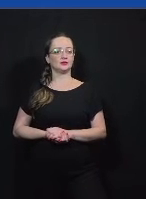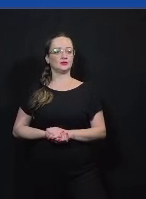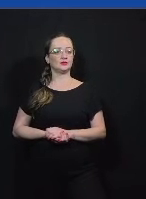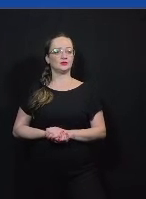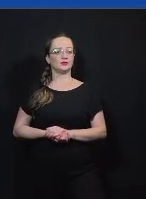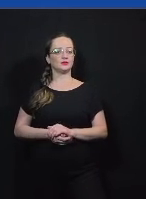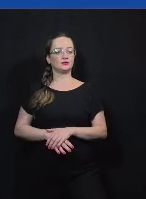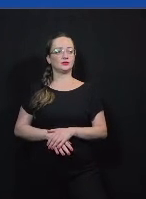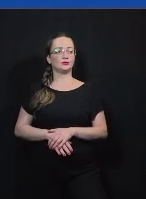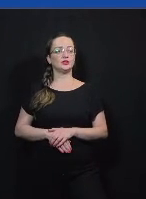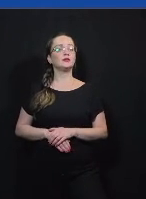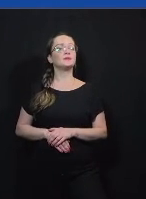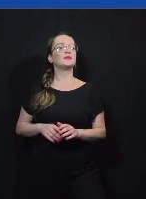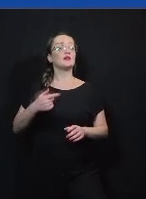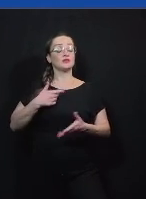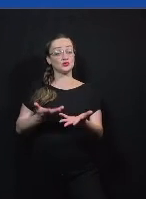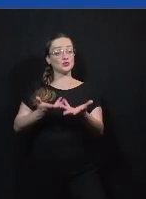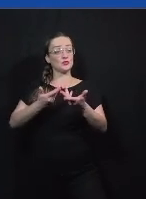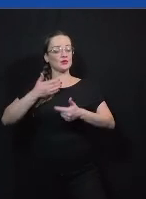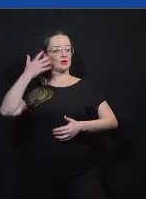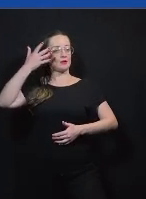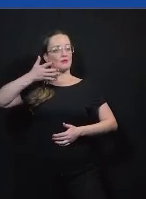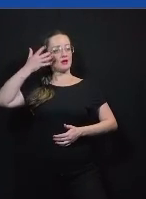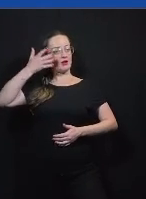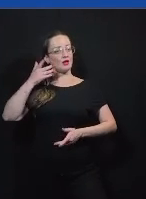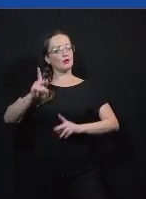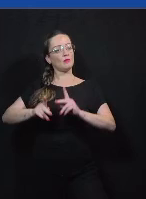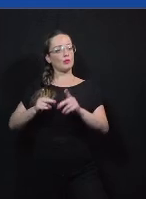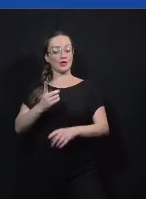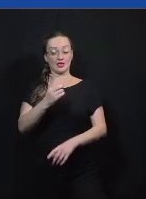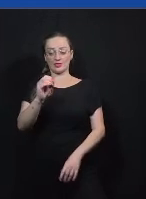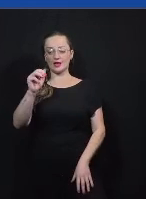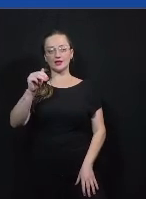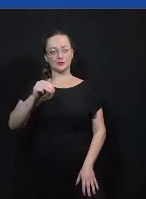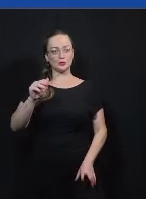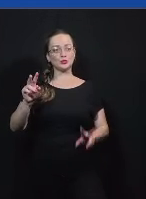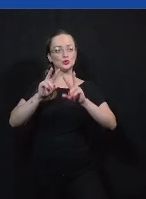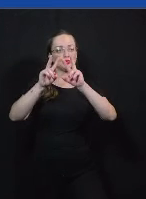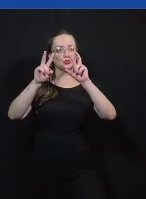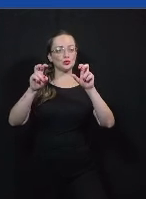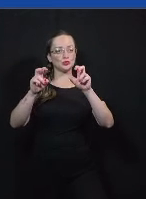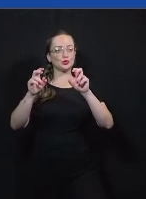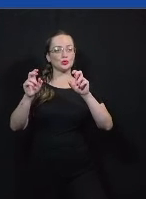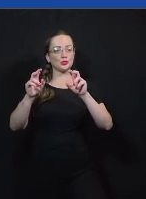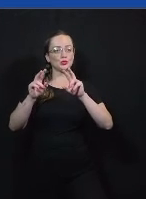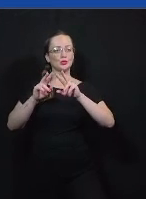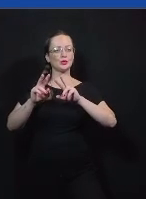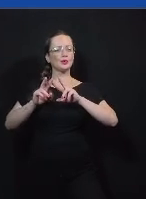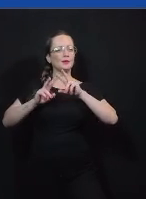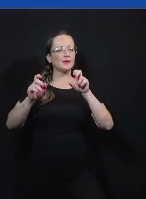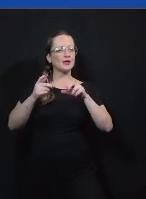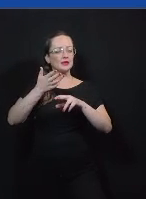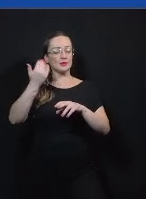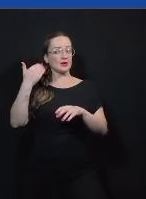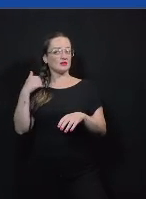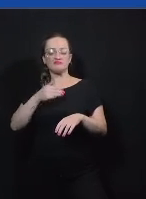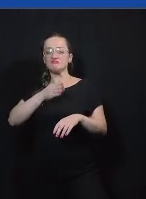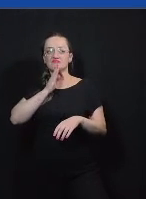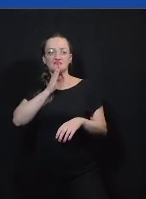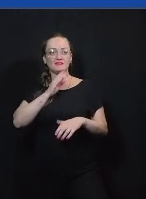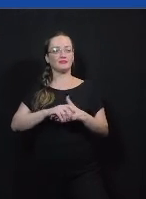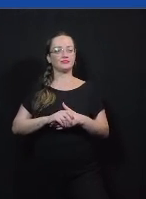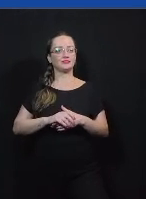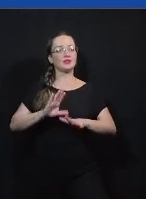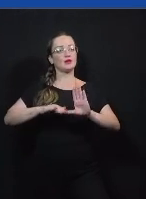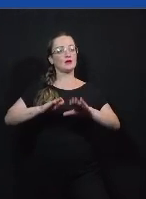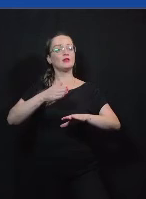imaginem se vocês são convidados a fazer uma palestra pública em 10 minutos sobre um tema que vocês nunca ouviram falar antes vocês talvez até